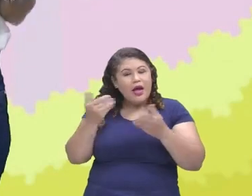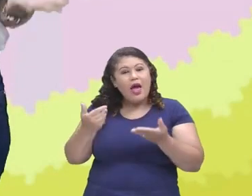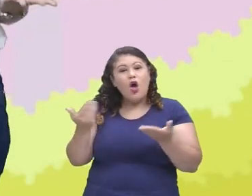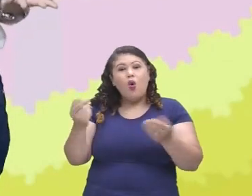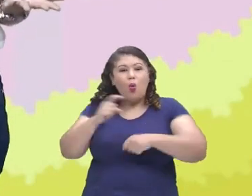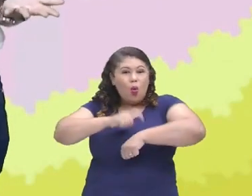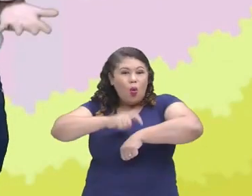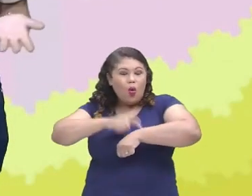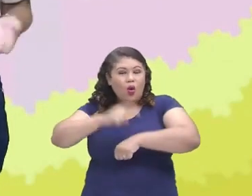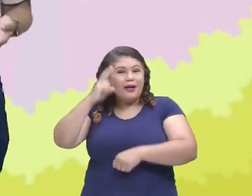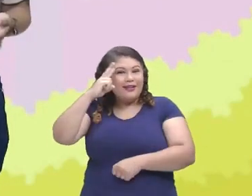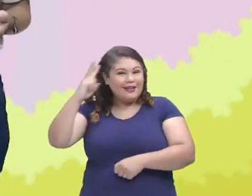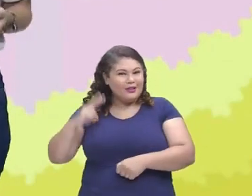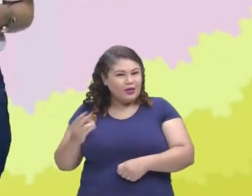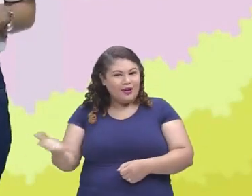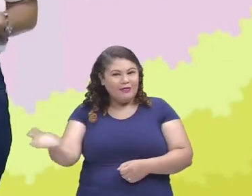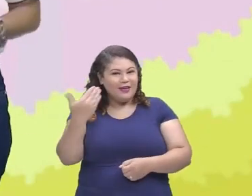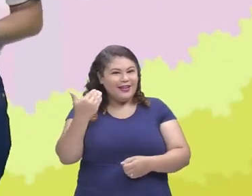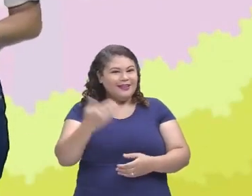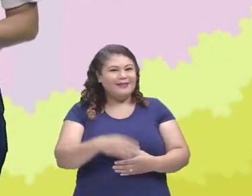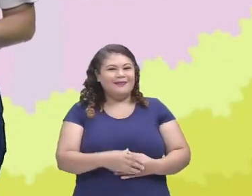historinha. Vamos lá?